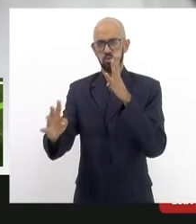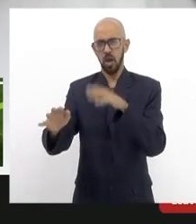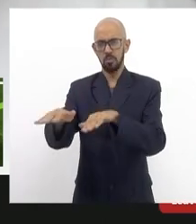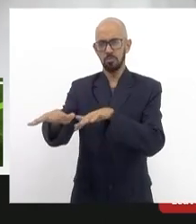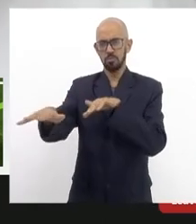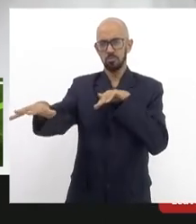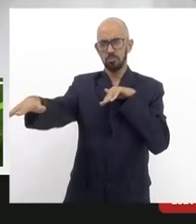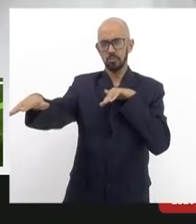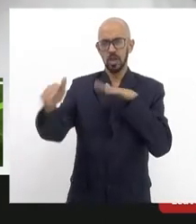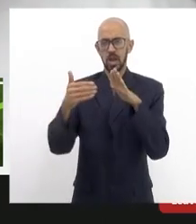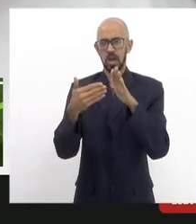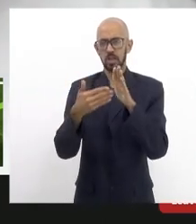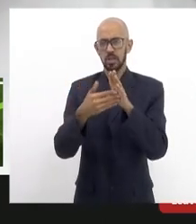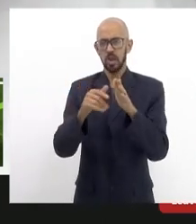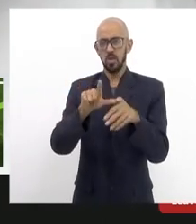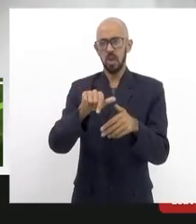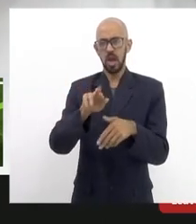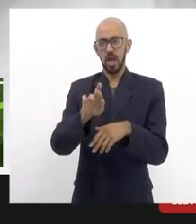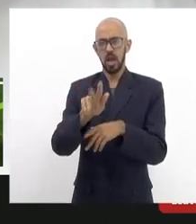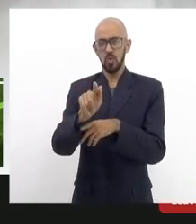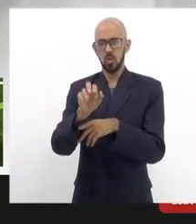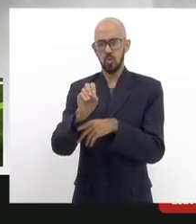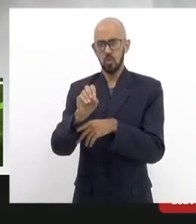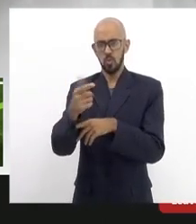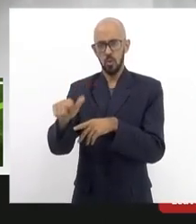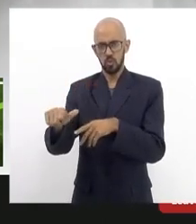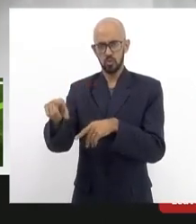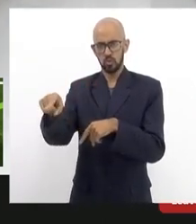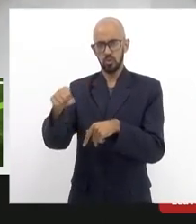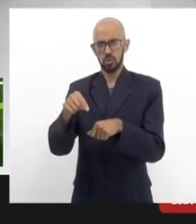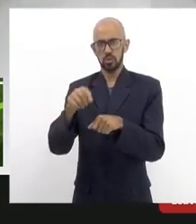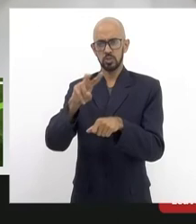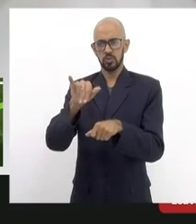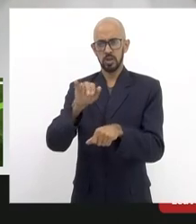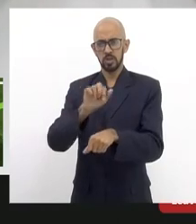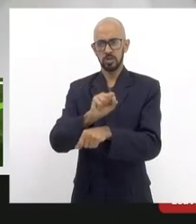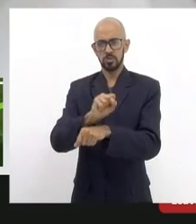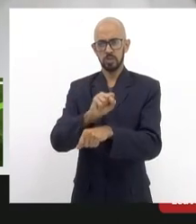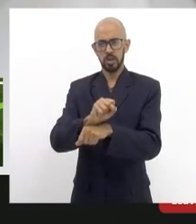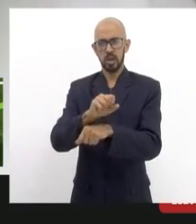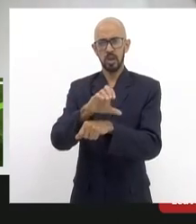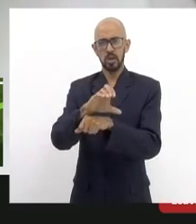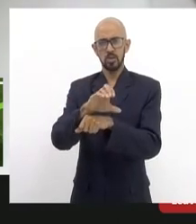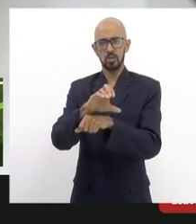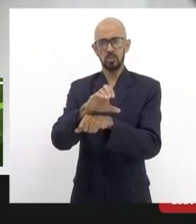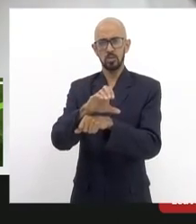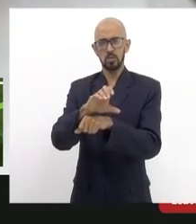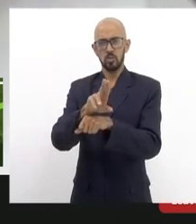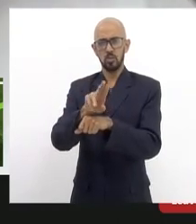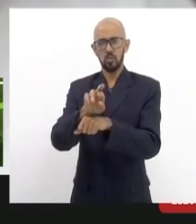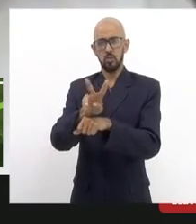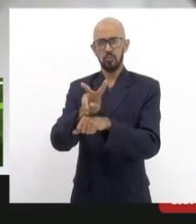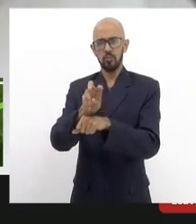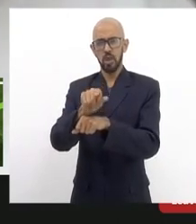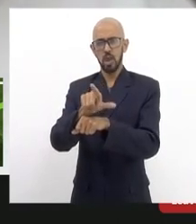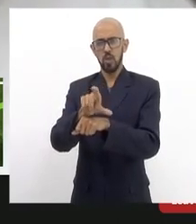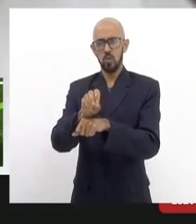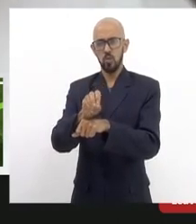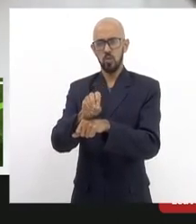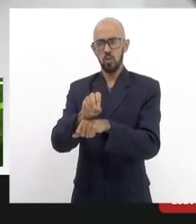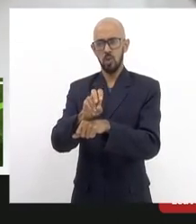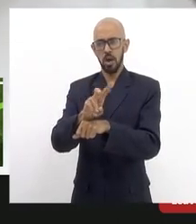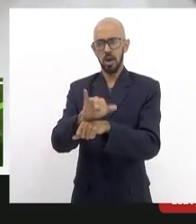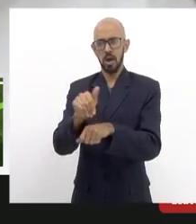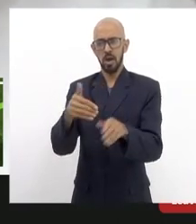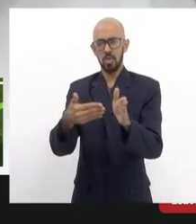estamos é esperando as pessoas lá no Largo do Corvelo desde as 15 horas estaremos lá